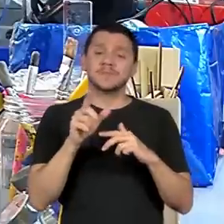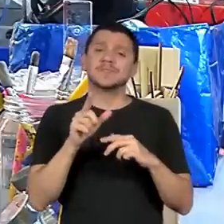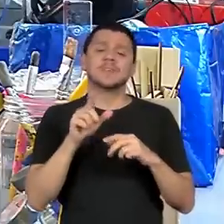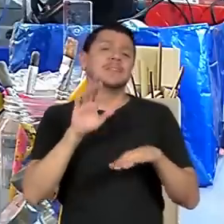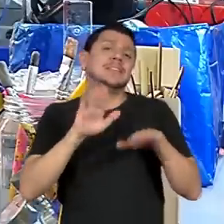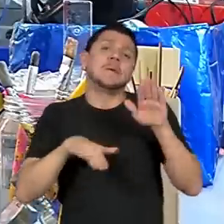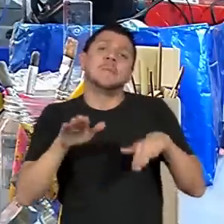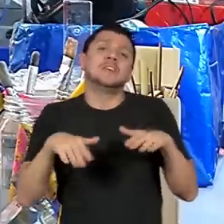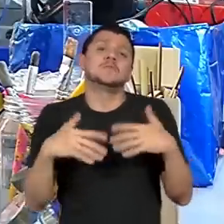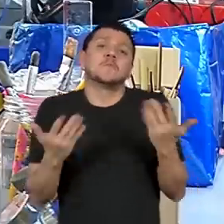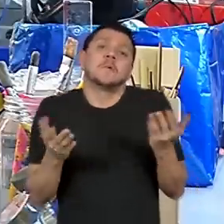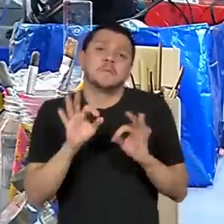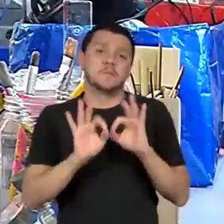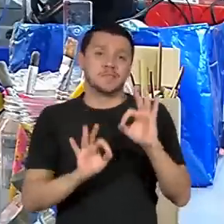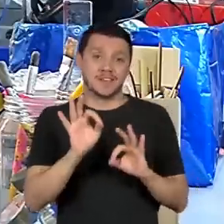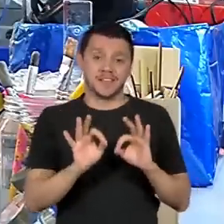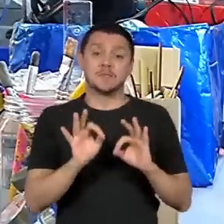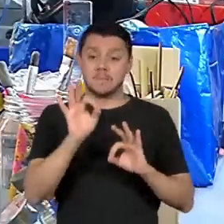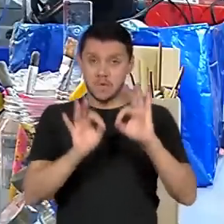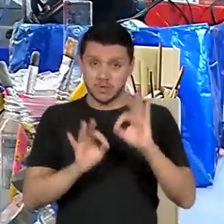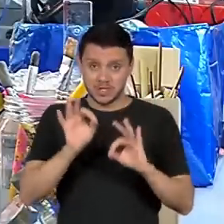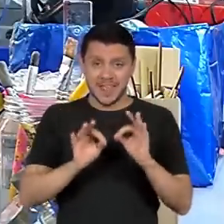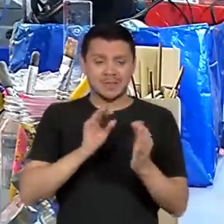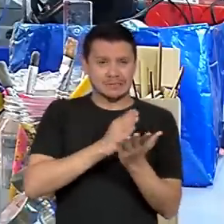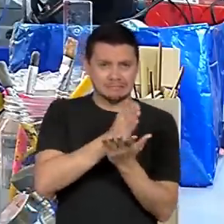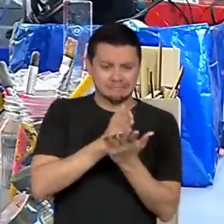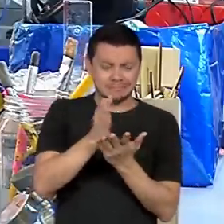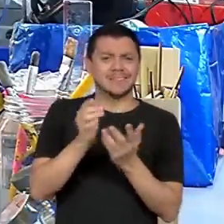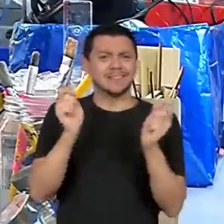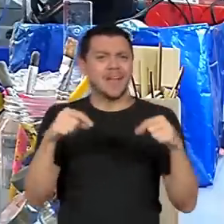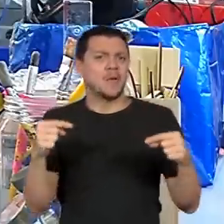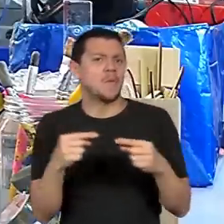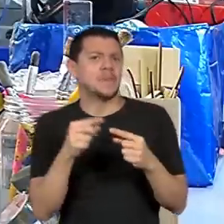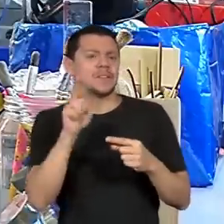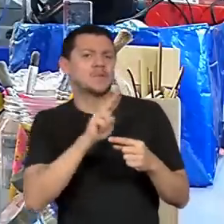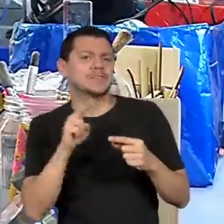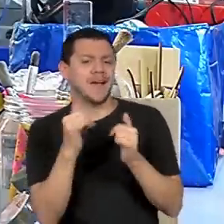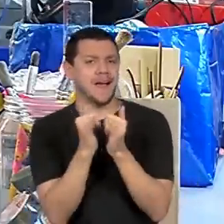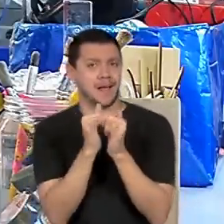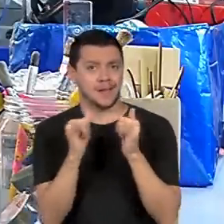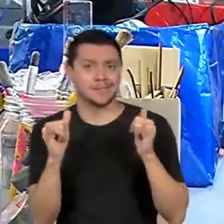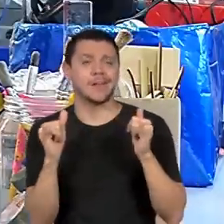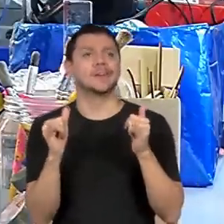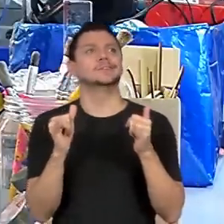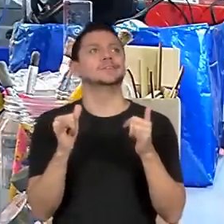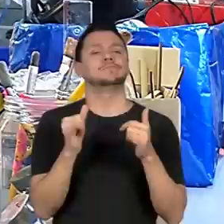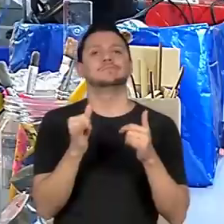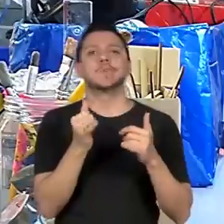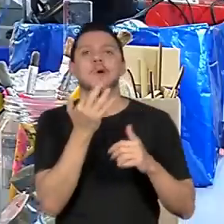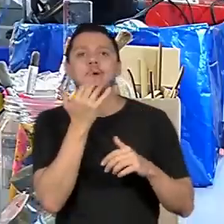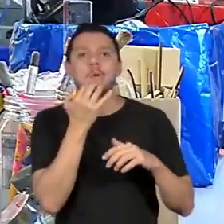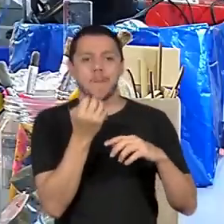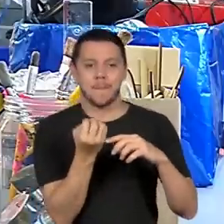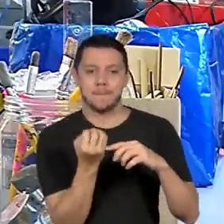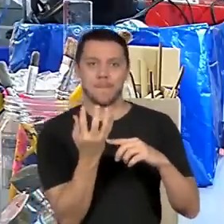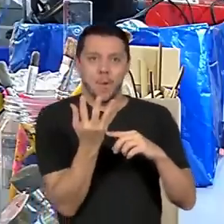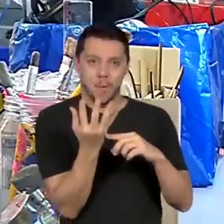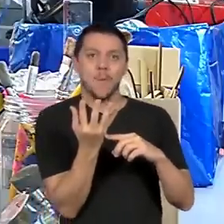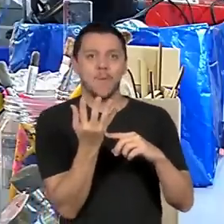projeto, mas dentro de alguns projetos a gente usa circuitos eletrônicos, LED, corrente,